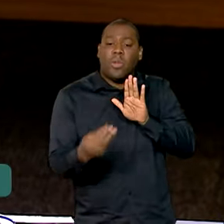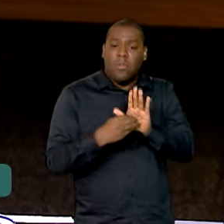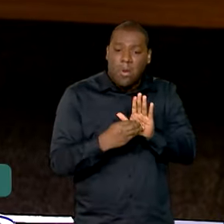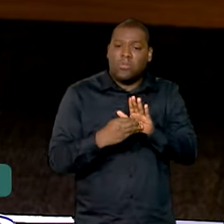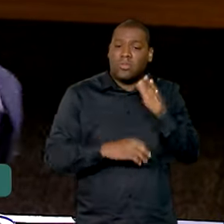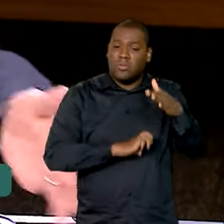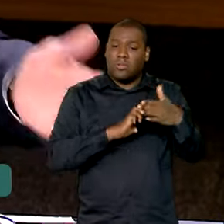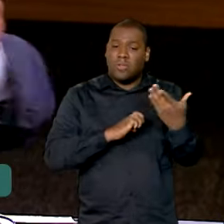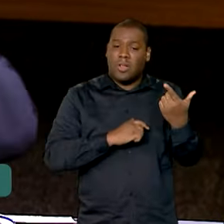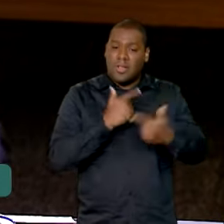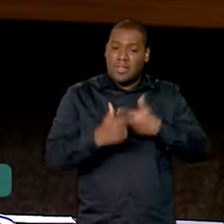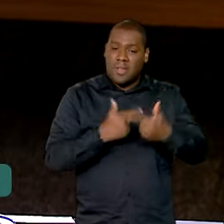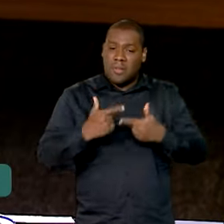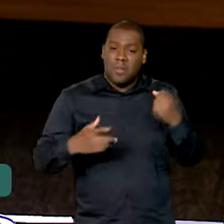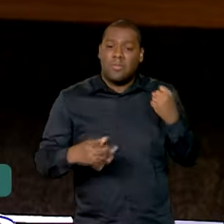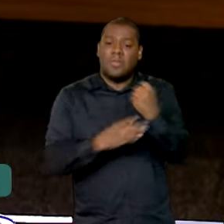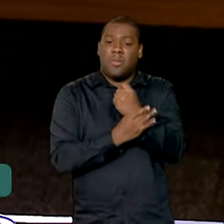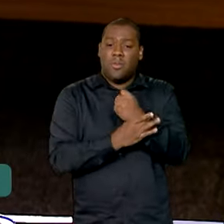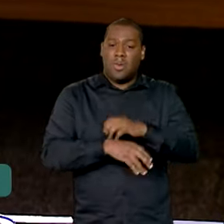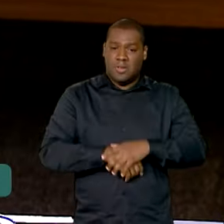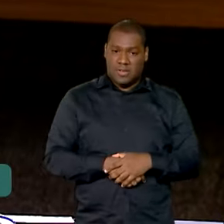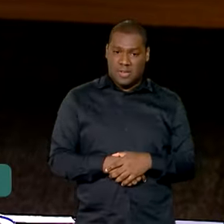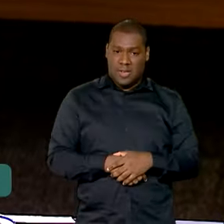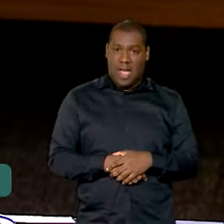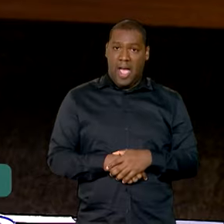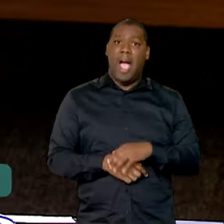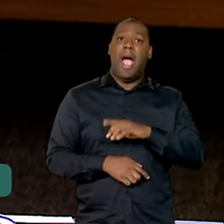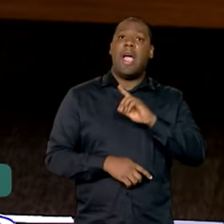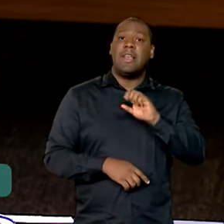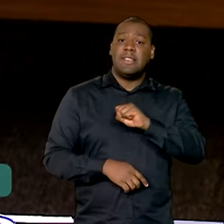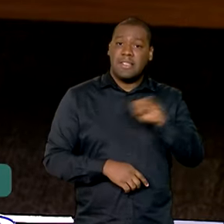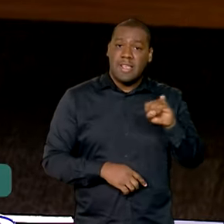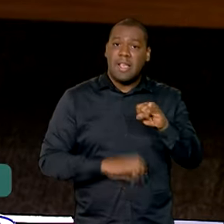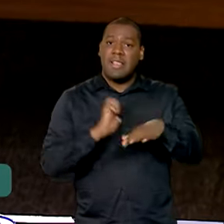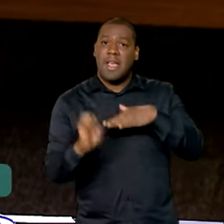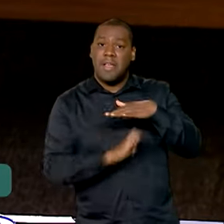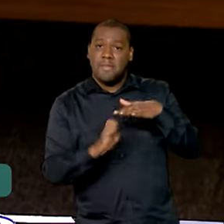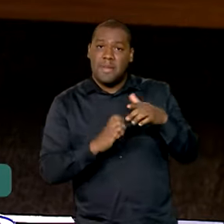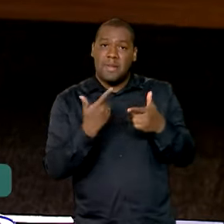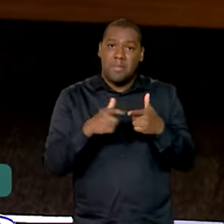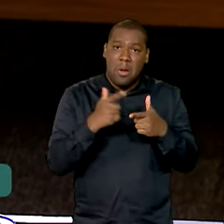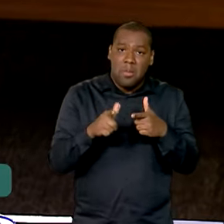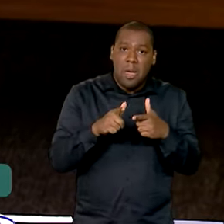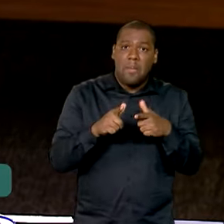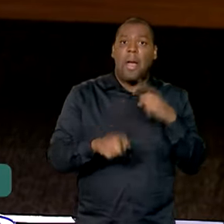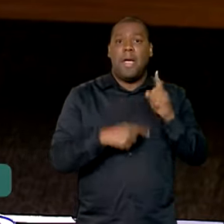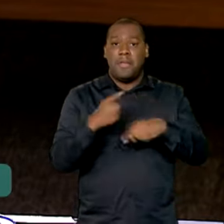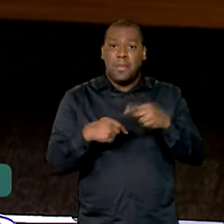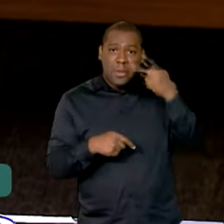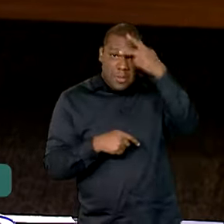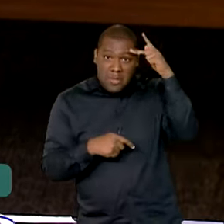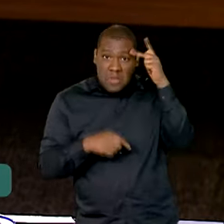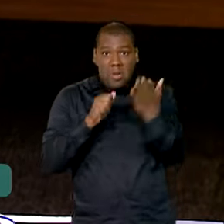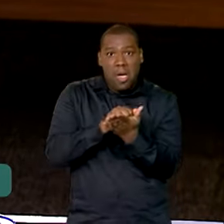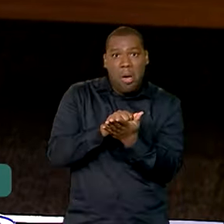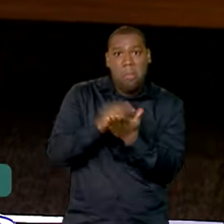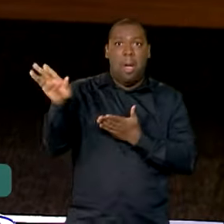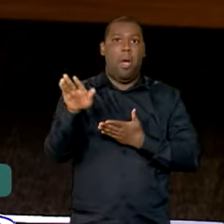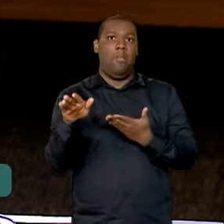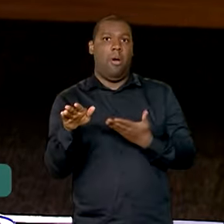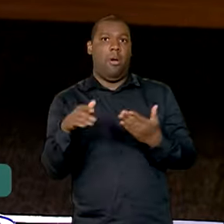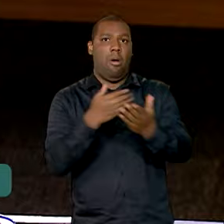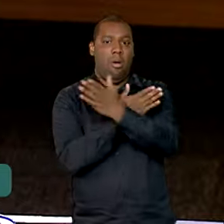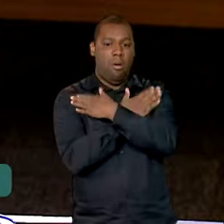Quem é que diz que na primeira crise ele não manda gente embora? Não tem nada escrito. Então, o que nós queremos é